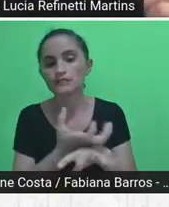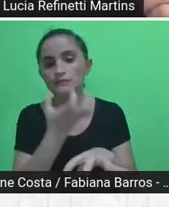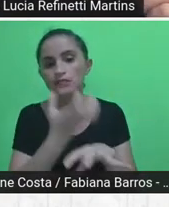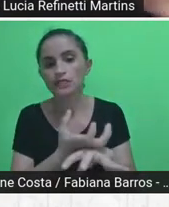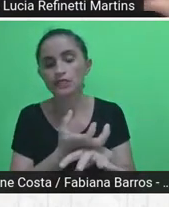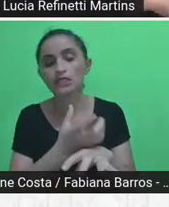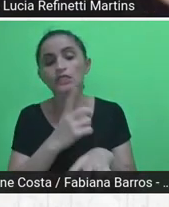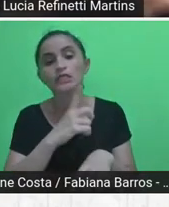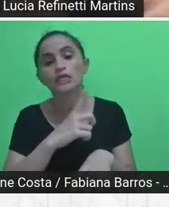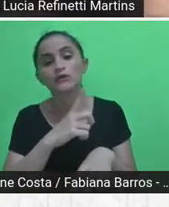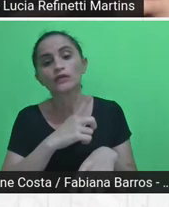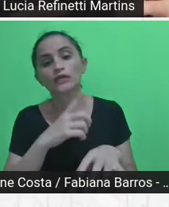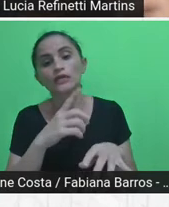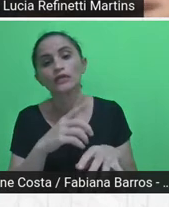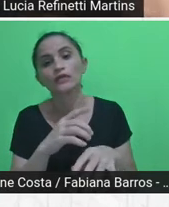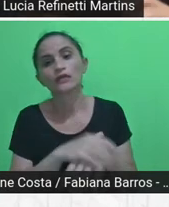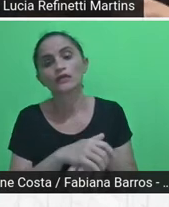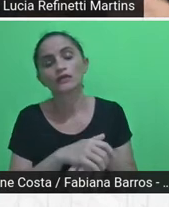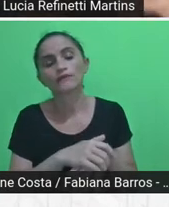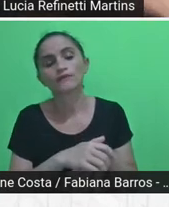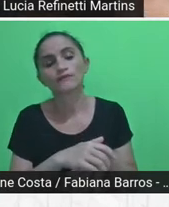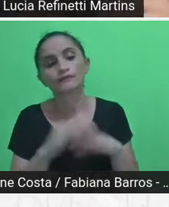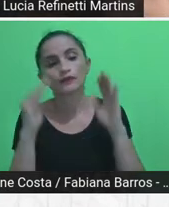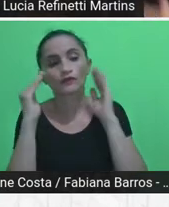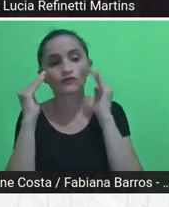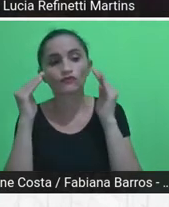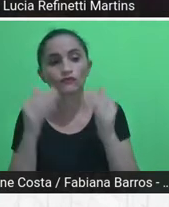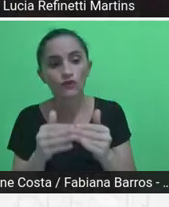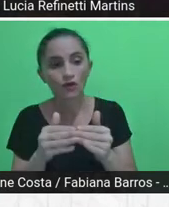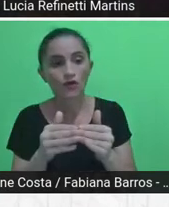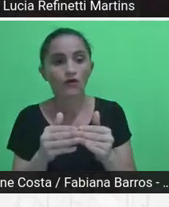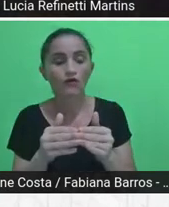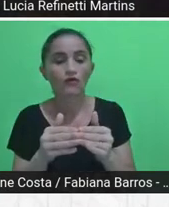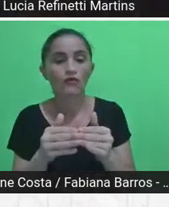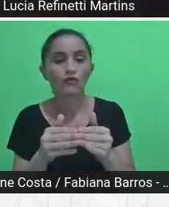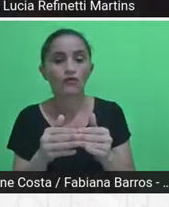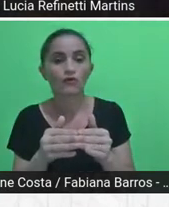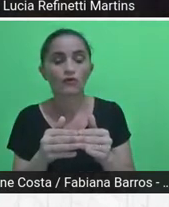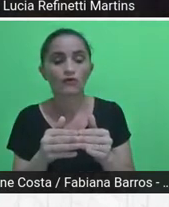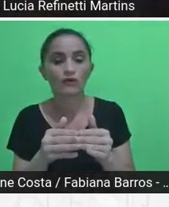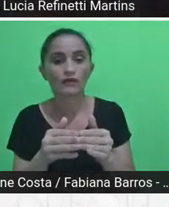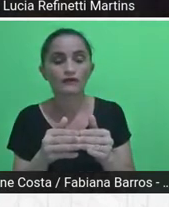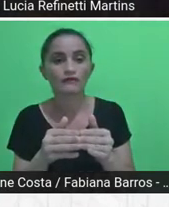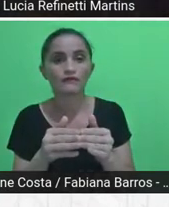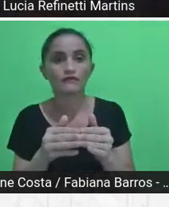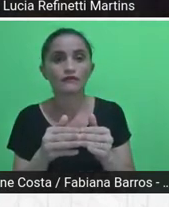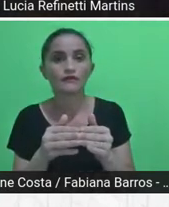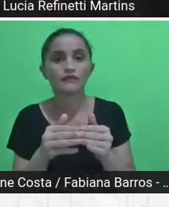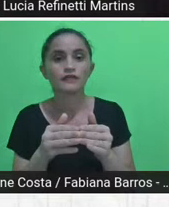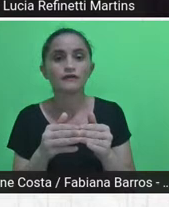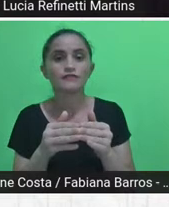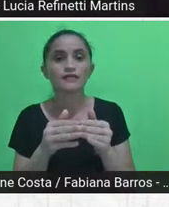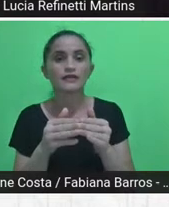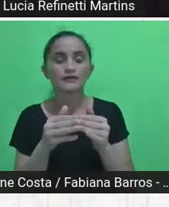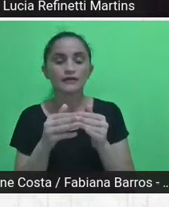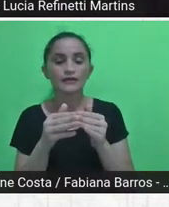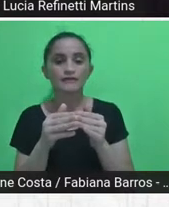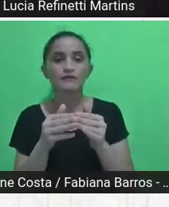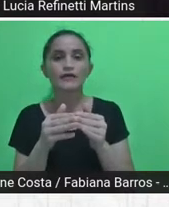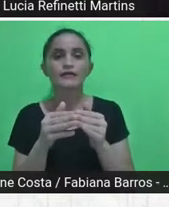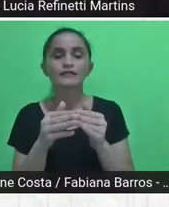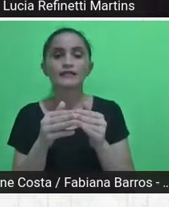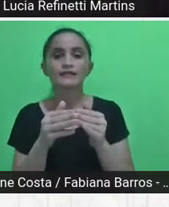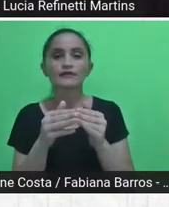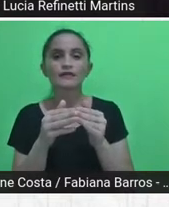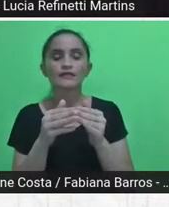andava sempre pari-passo com o trabalho feito em campo.